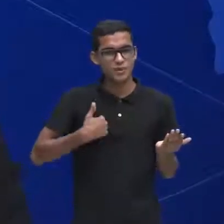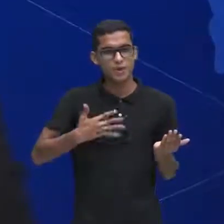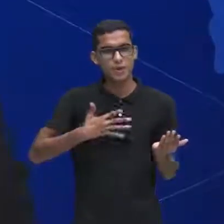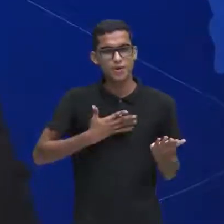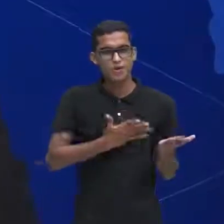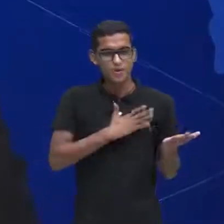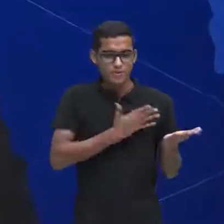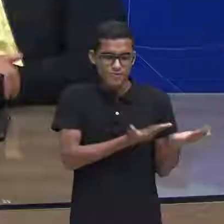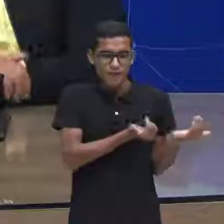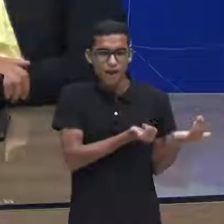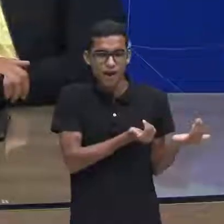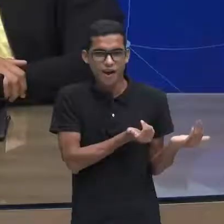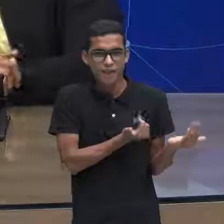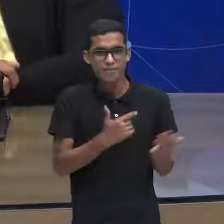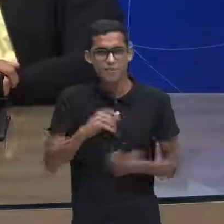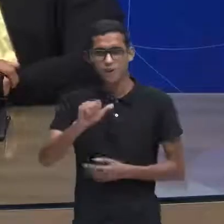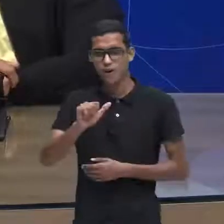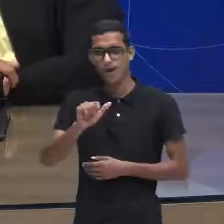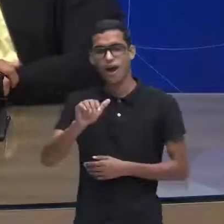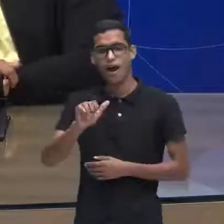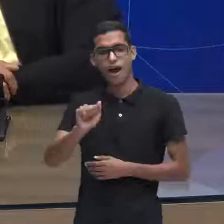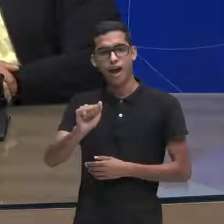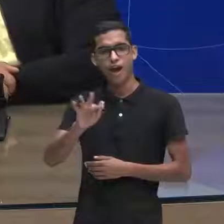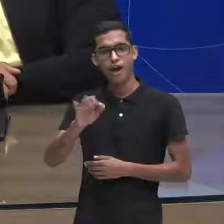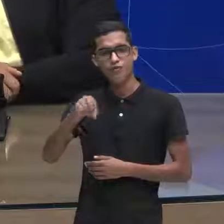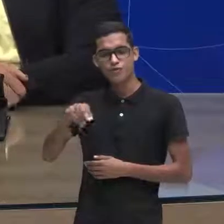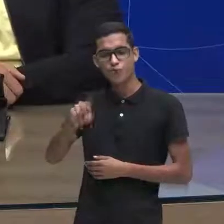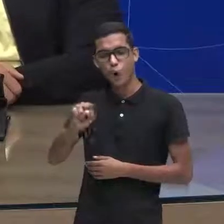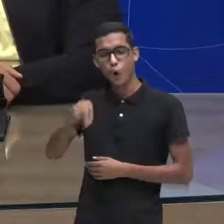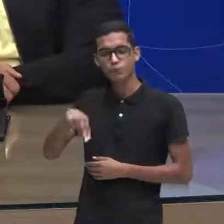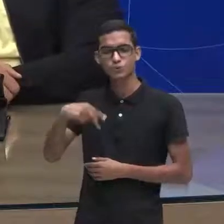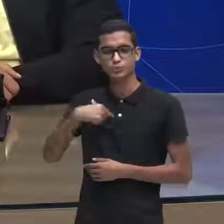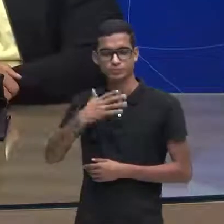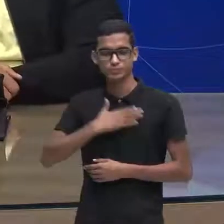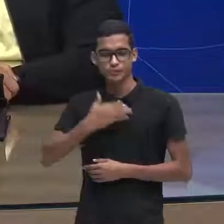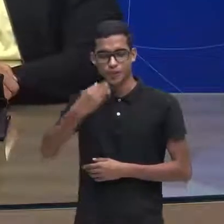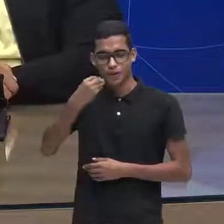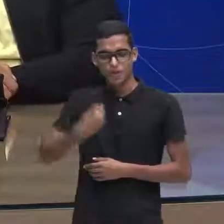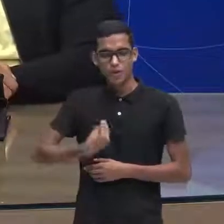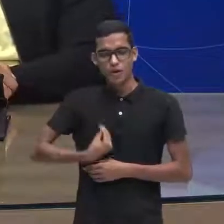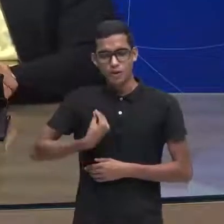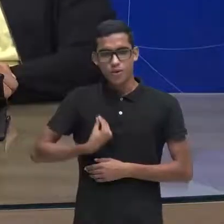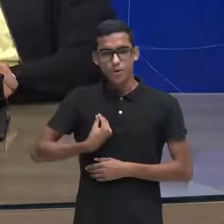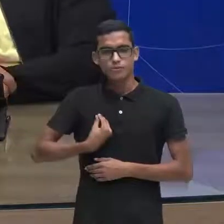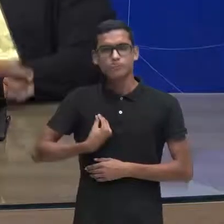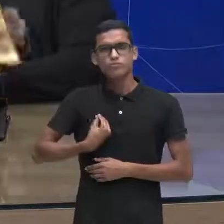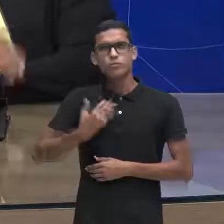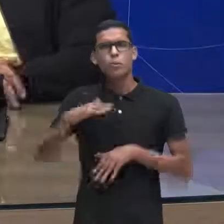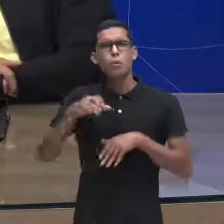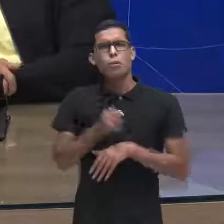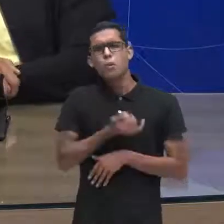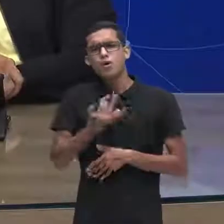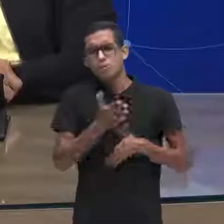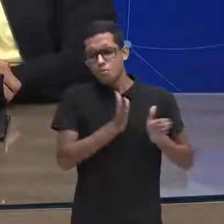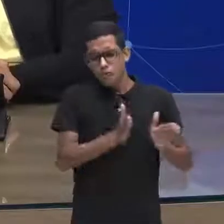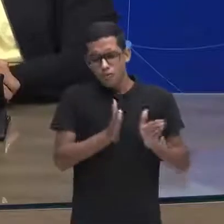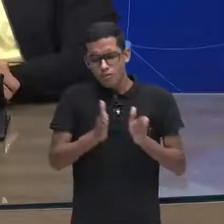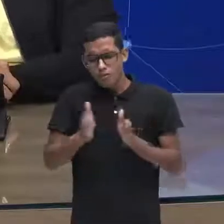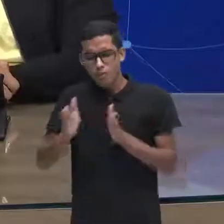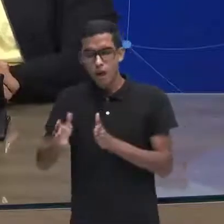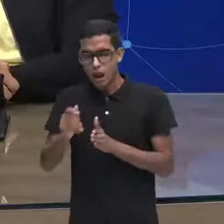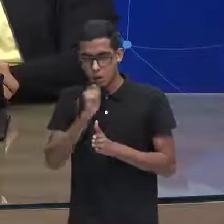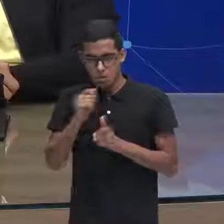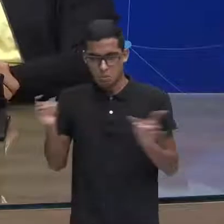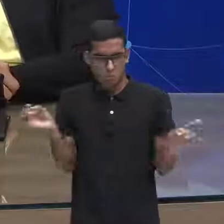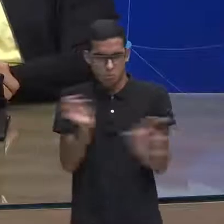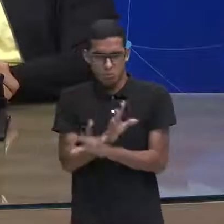pensando na adolescência do Afonso e aí quantos processos eu na minha construção também não estou pronto mas na